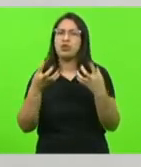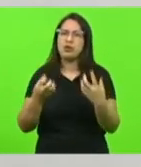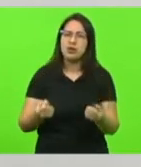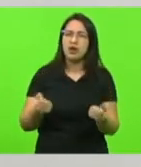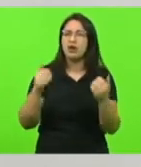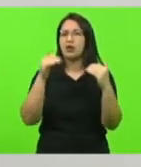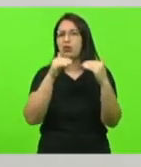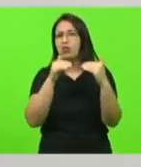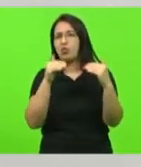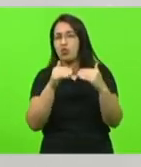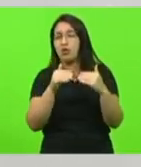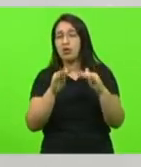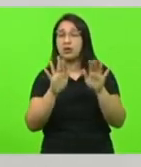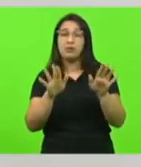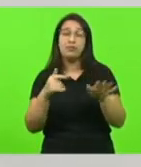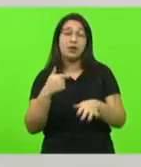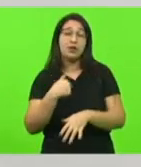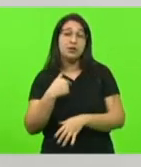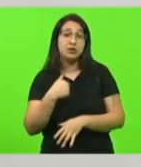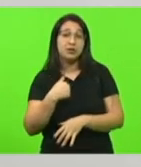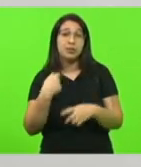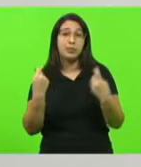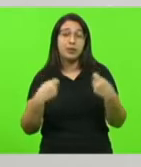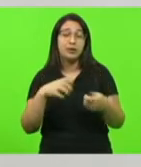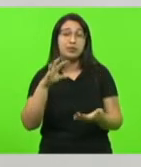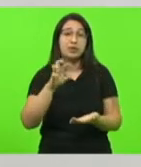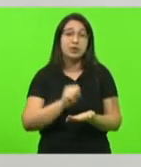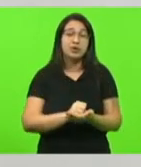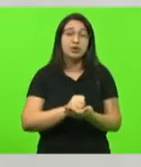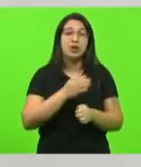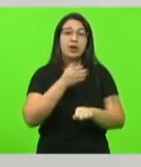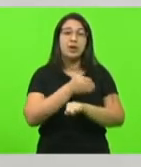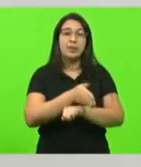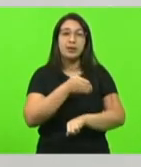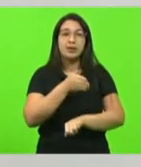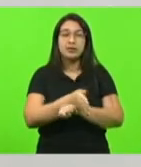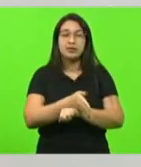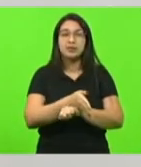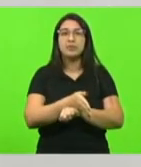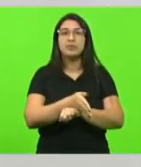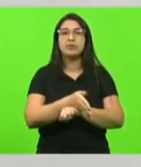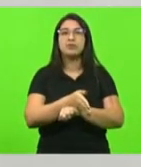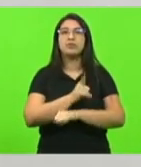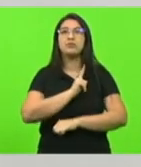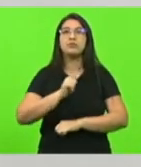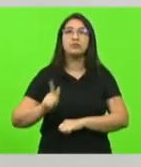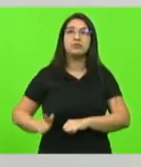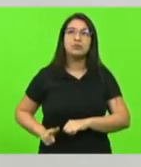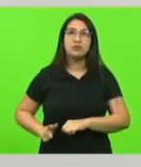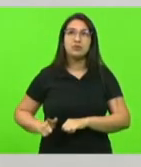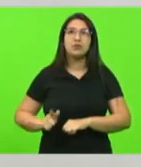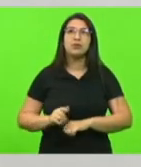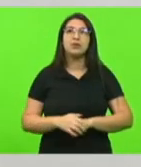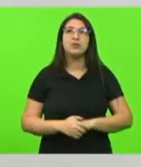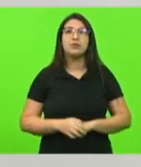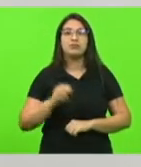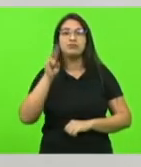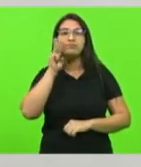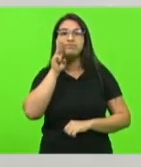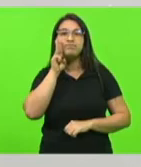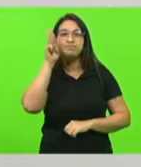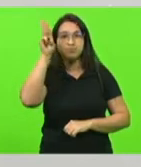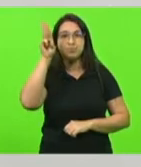mas eu não posso deixar de registrar a participação do governador Carlos Moisés